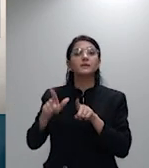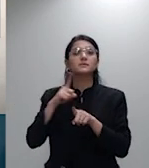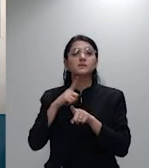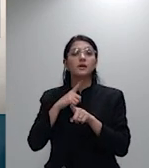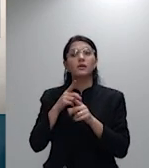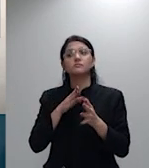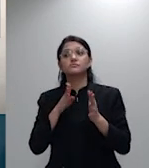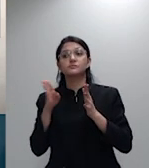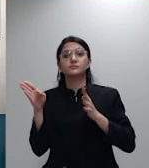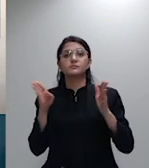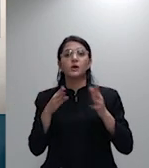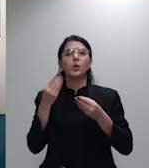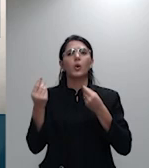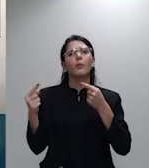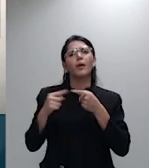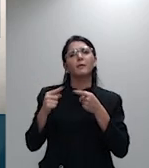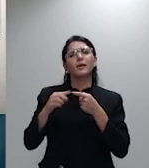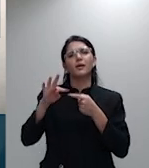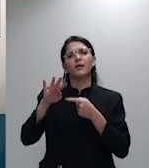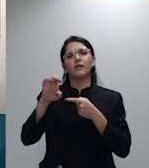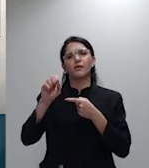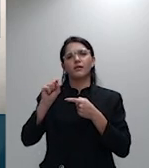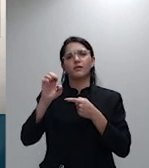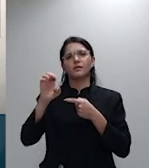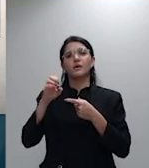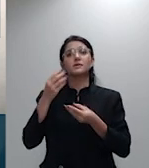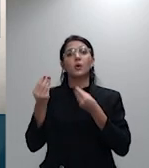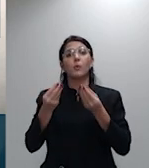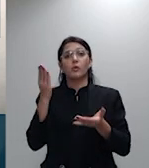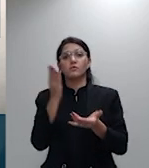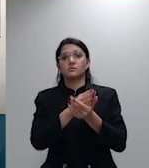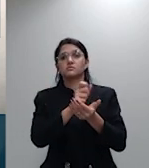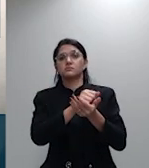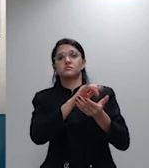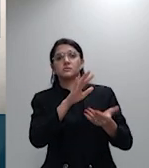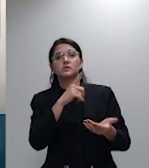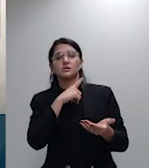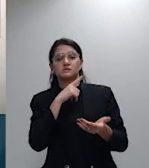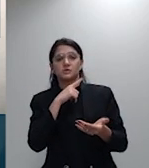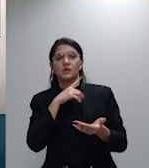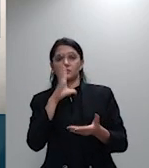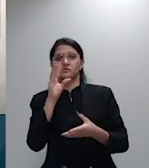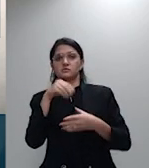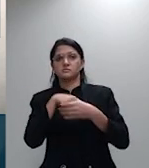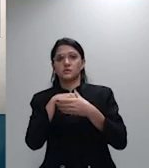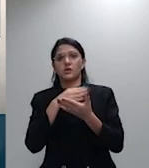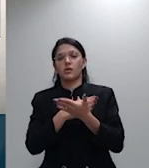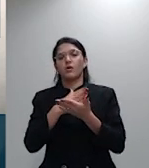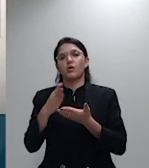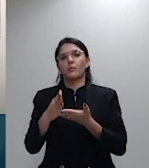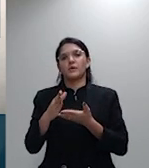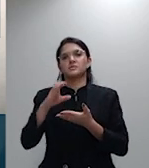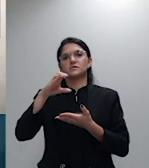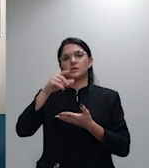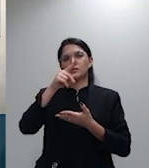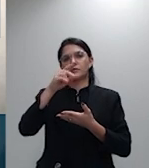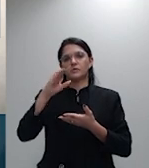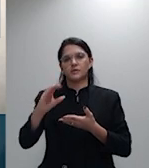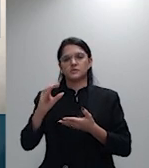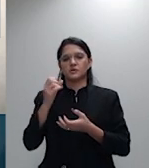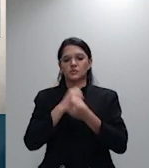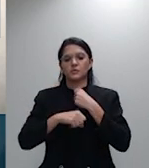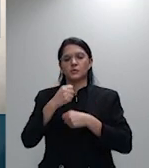processos instaurados após a entrada em vigor do CPC 2015 tendo em vista a regra de eficácia